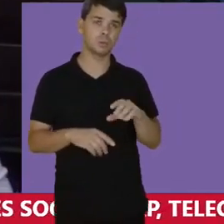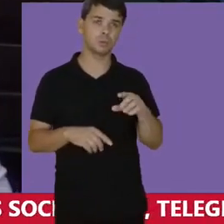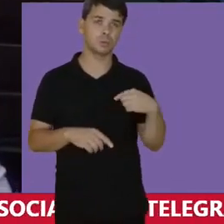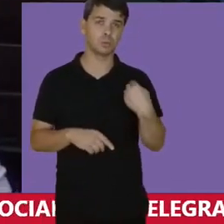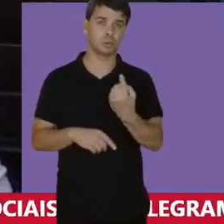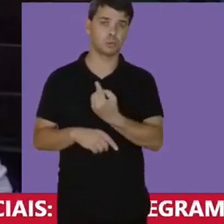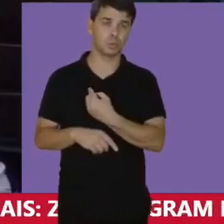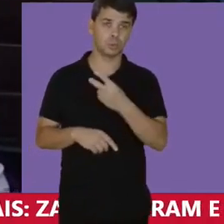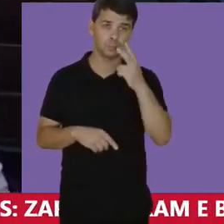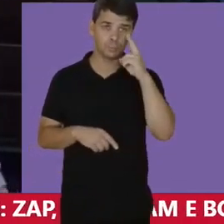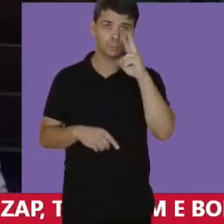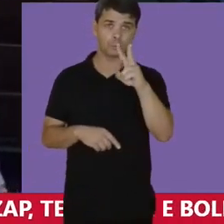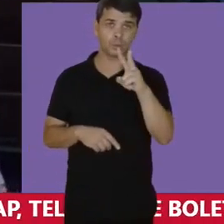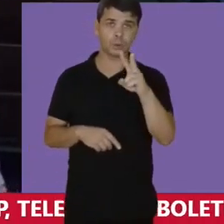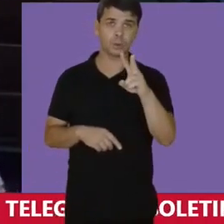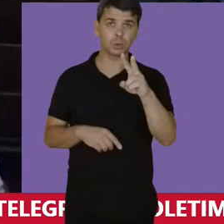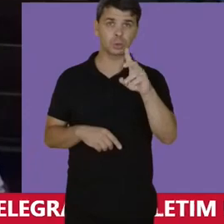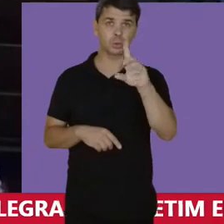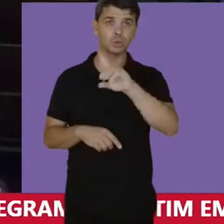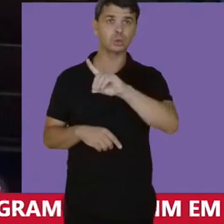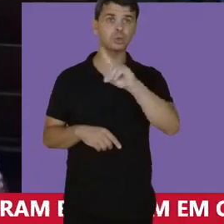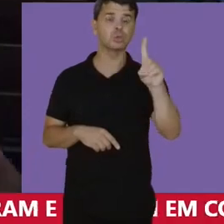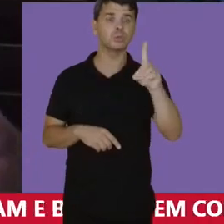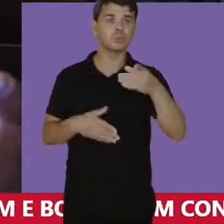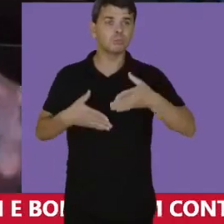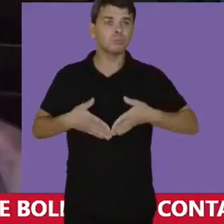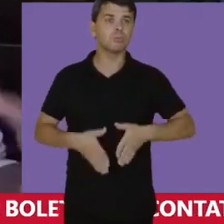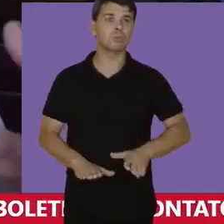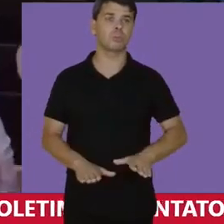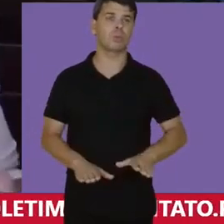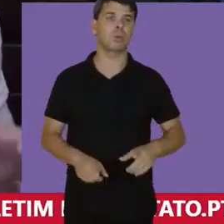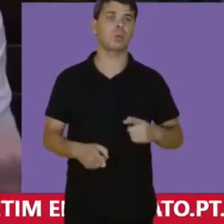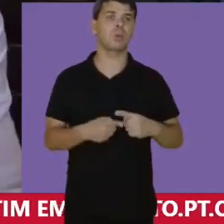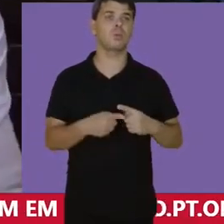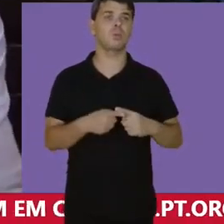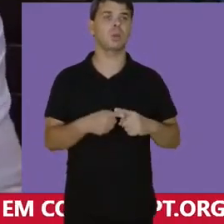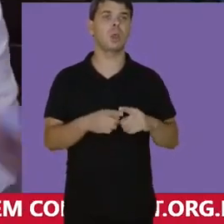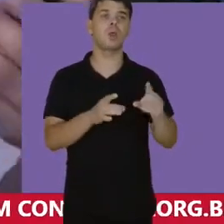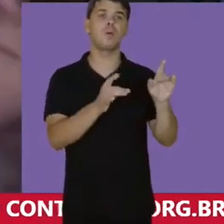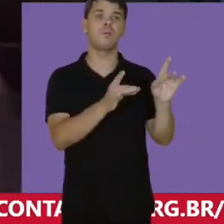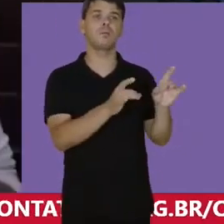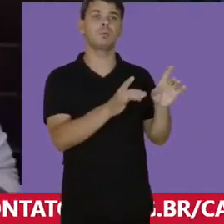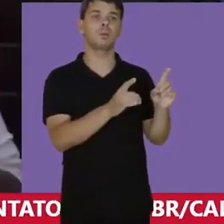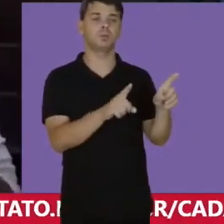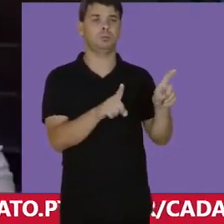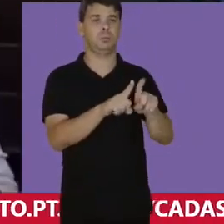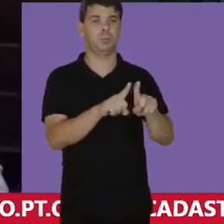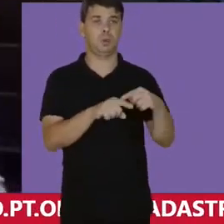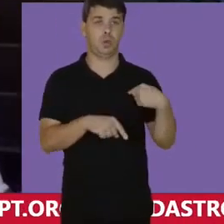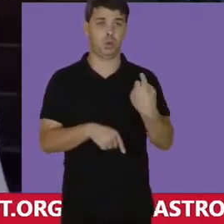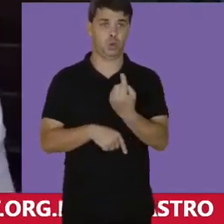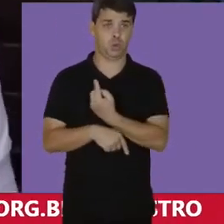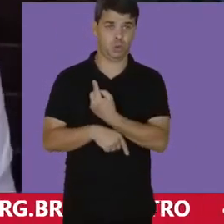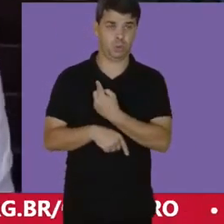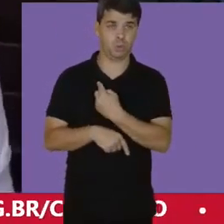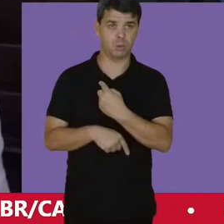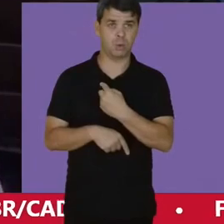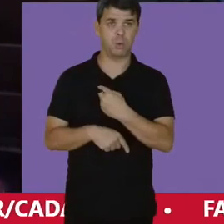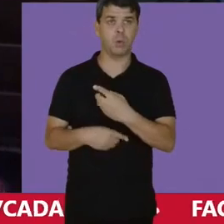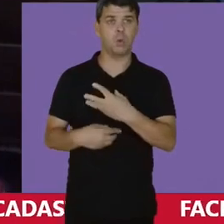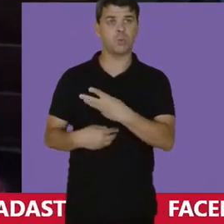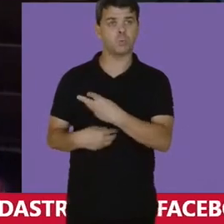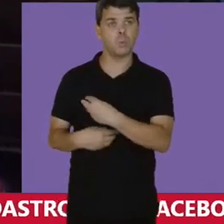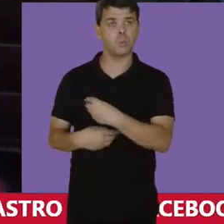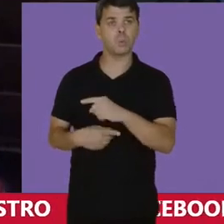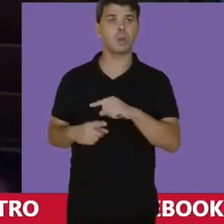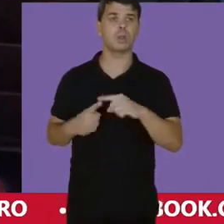nós só víamos no dia que nós paríamos Porque eram vendidos também Mas nós tínhamos que amamentar os